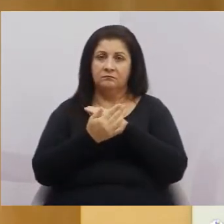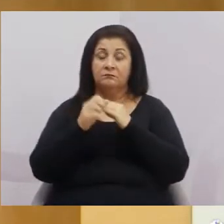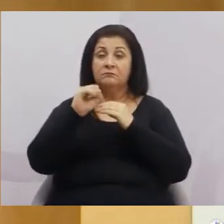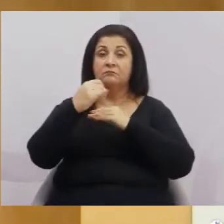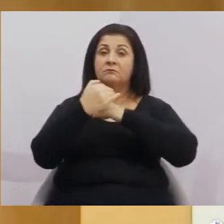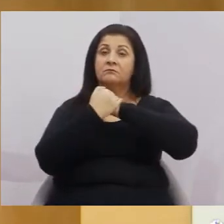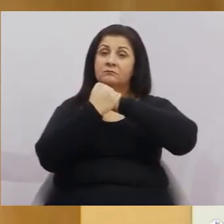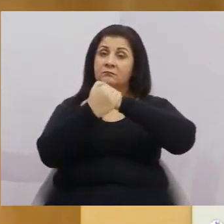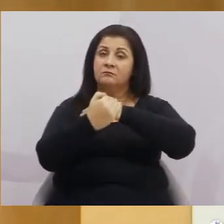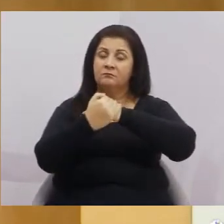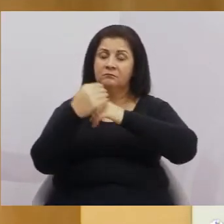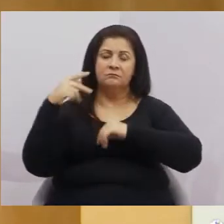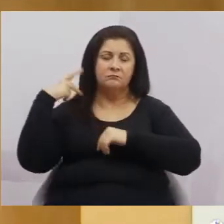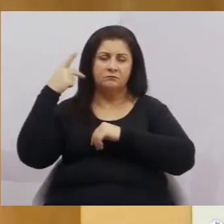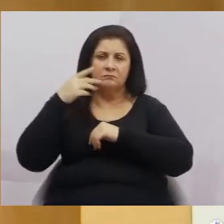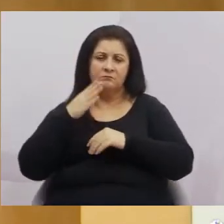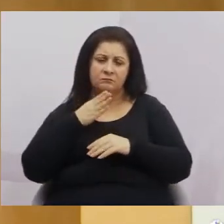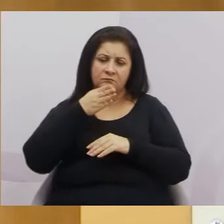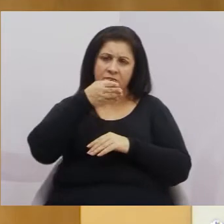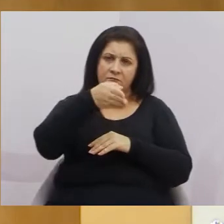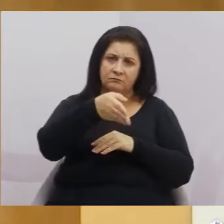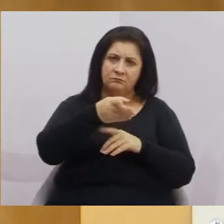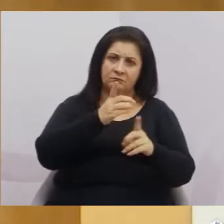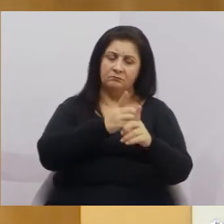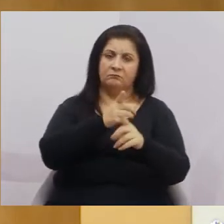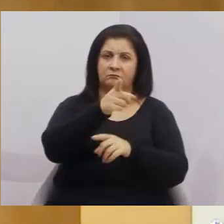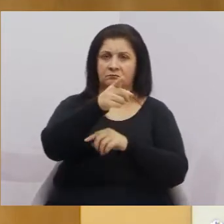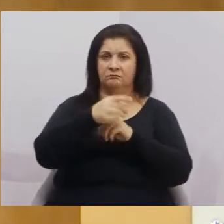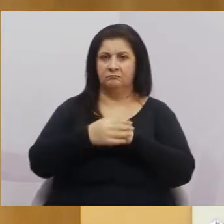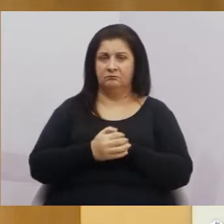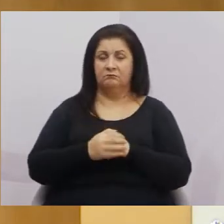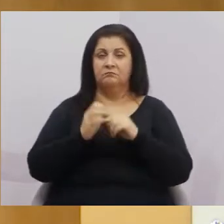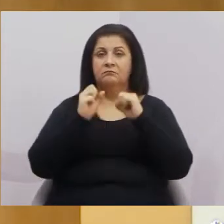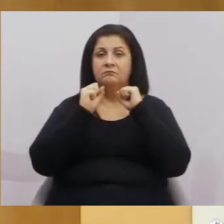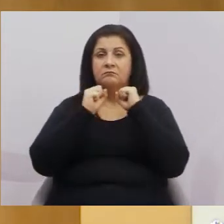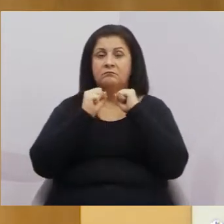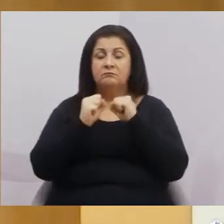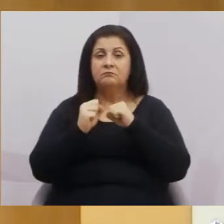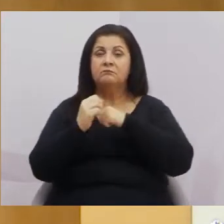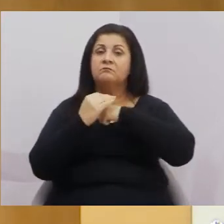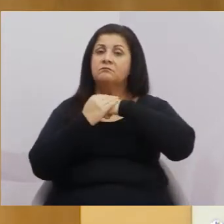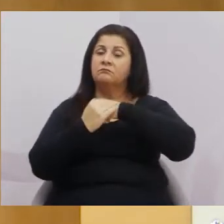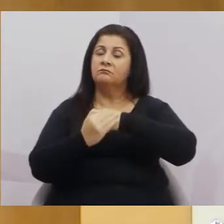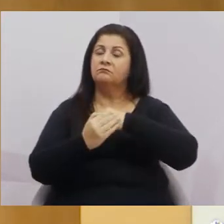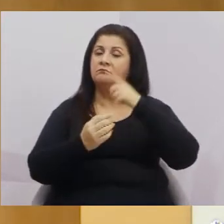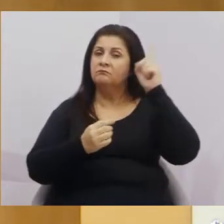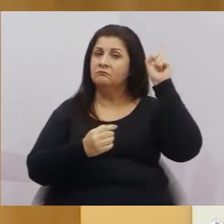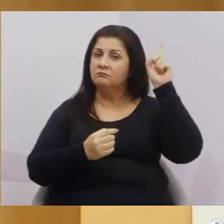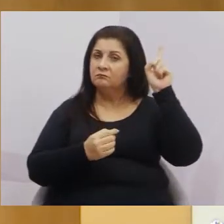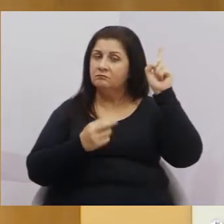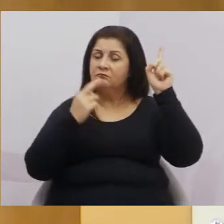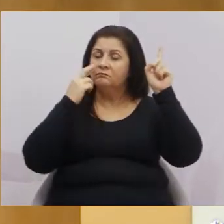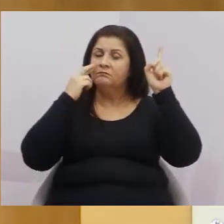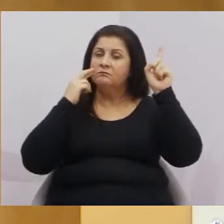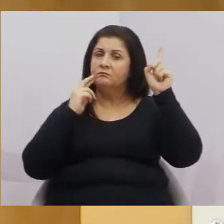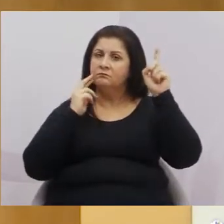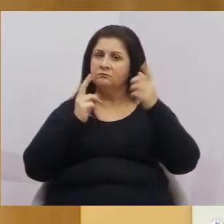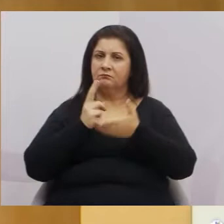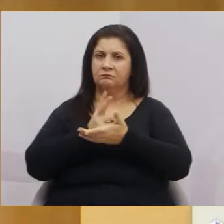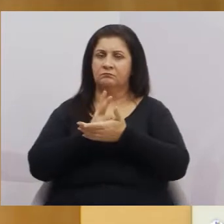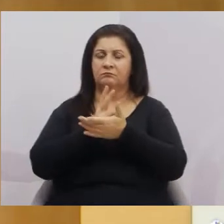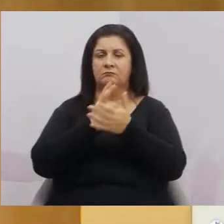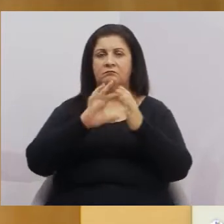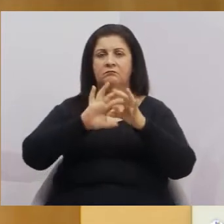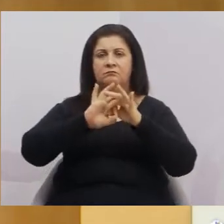vereador, nós podemos ir até você. E você pode chamar esse vereador, que vai estar sempre à disposição